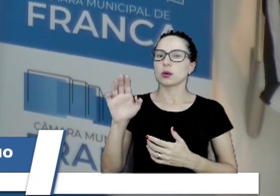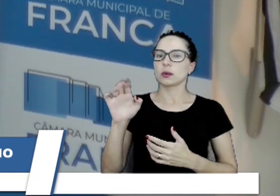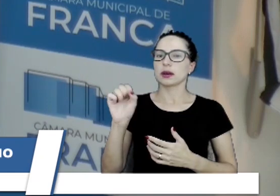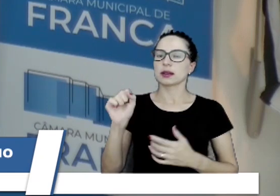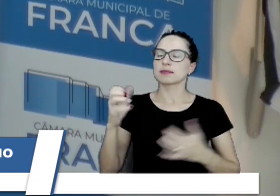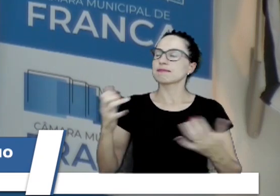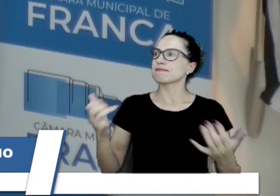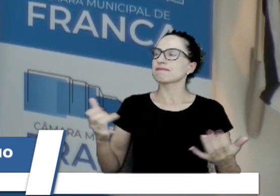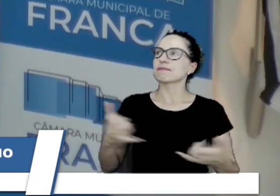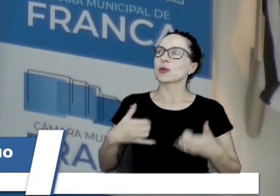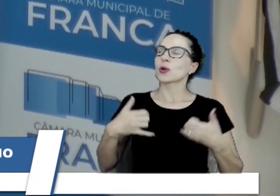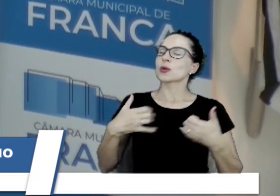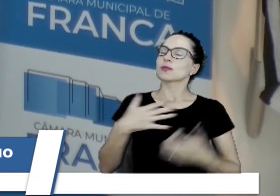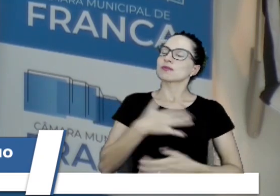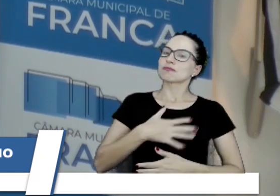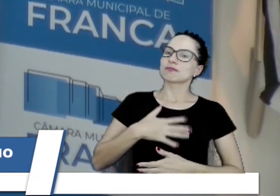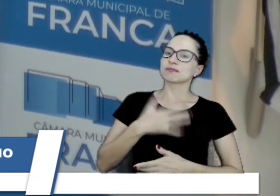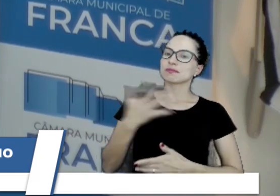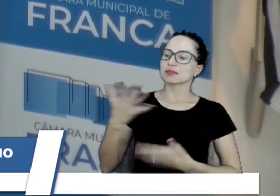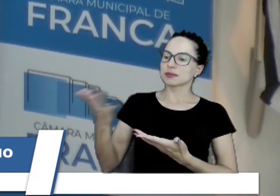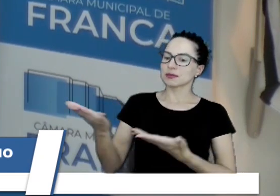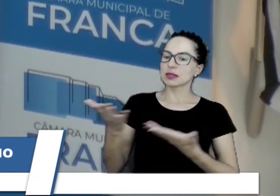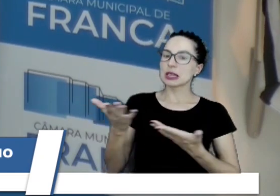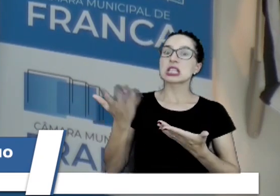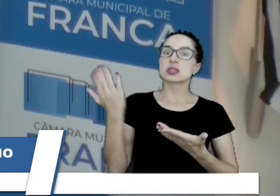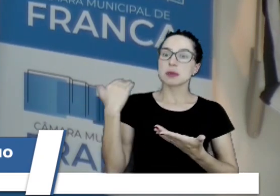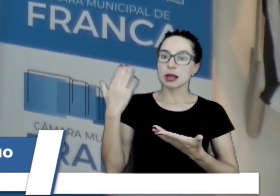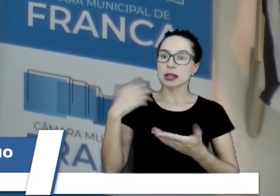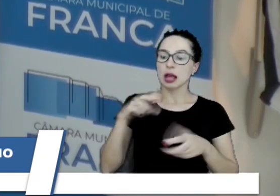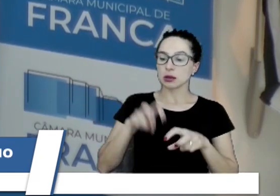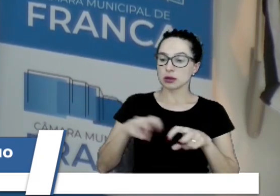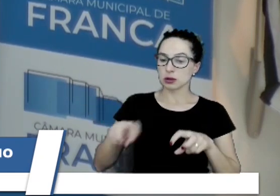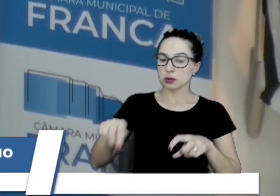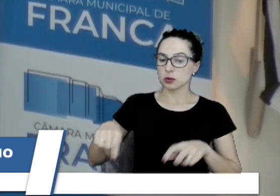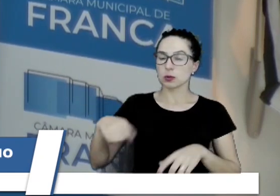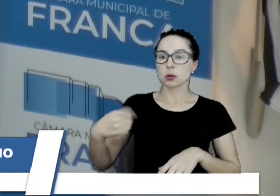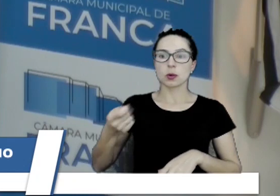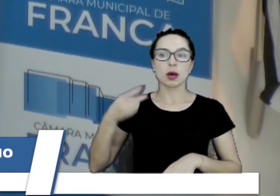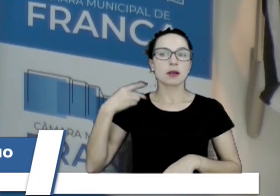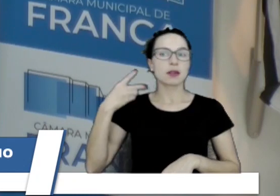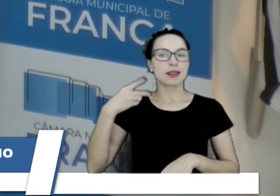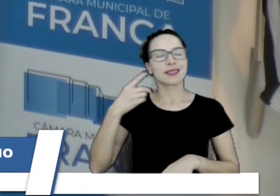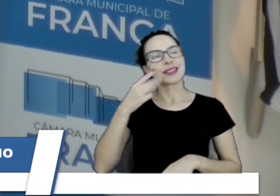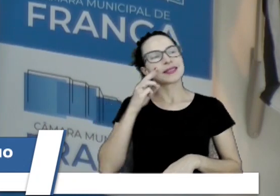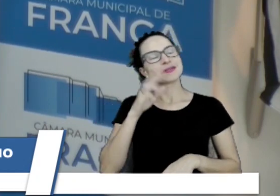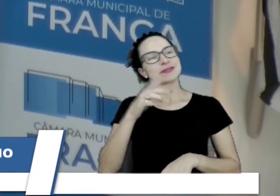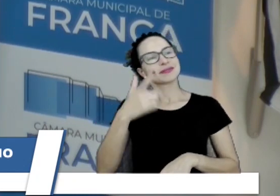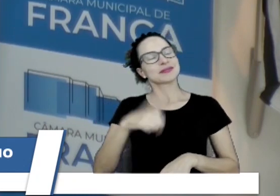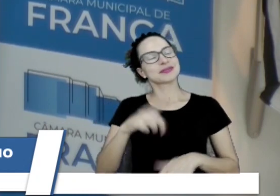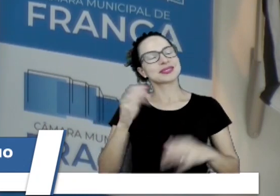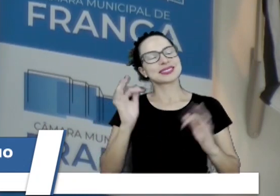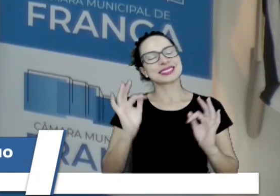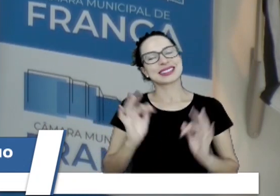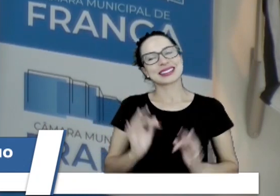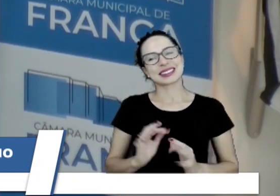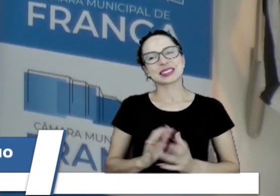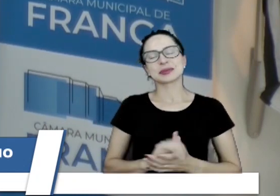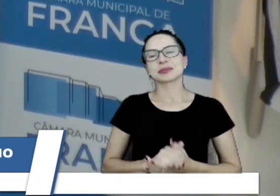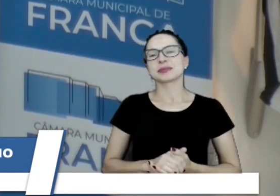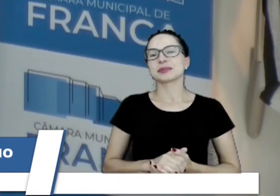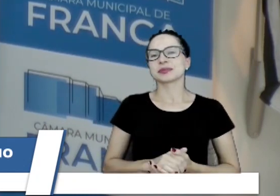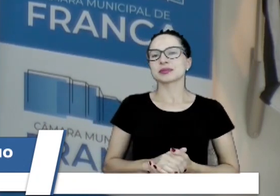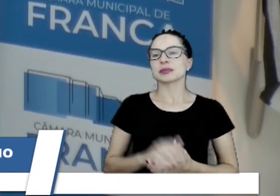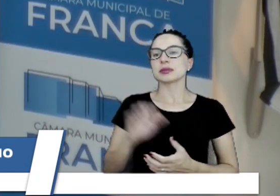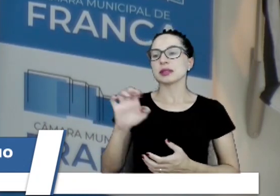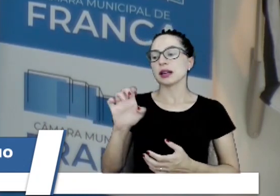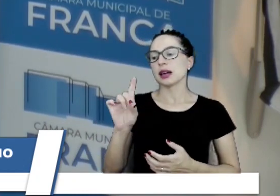que já sentou nessas bancadas como vereador, sempre é bom revê-lo nessa casa de leis. Sou Edson Ferrazio,